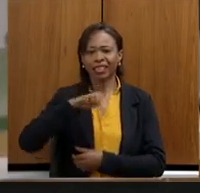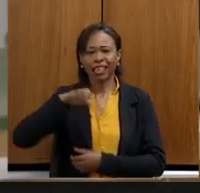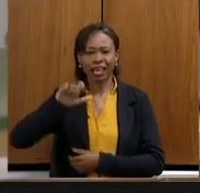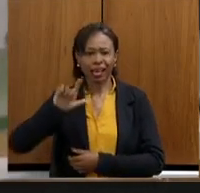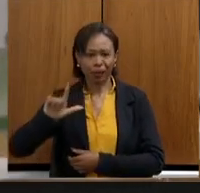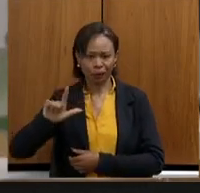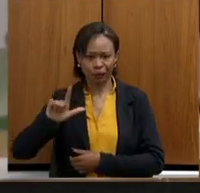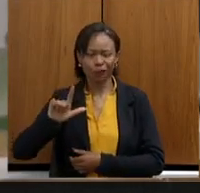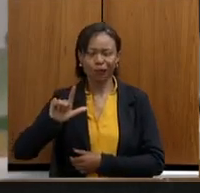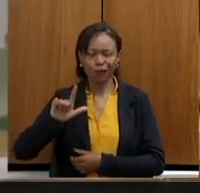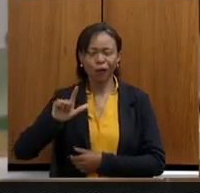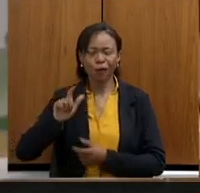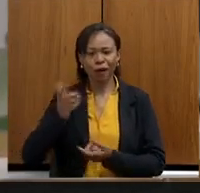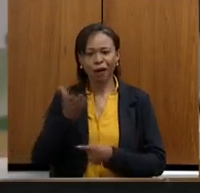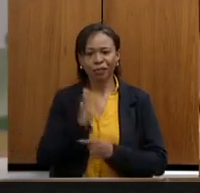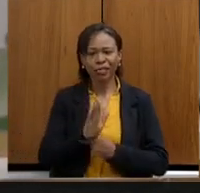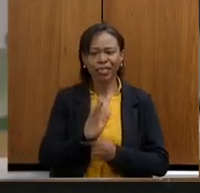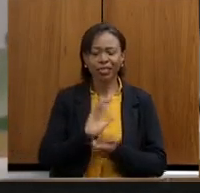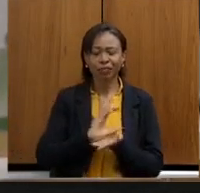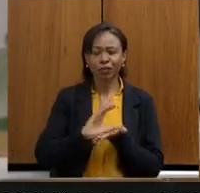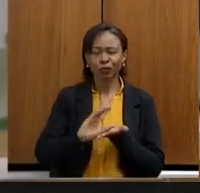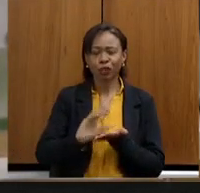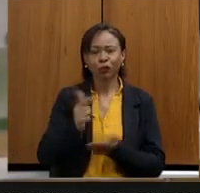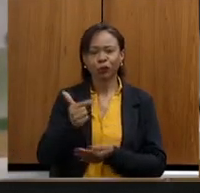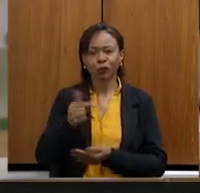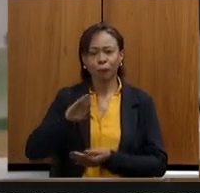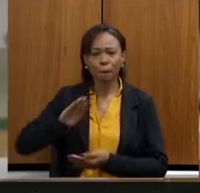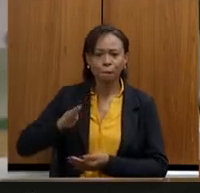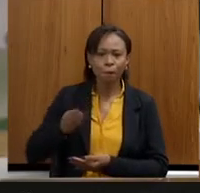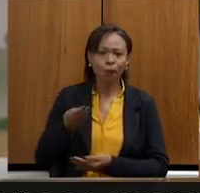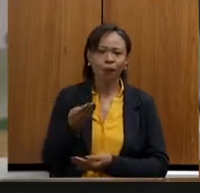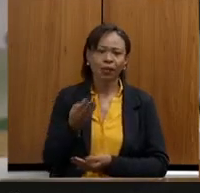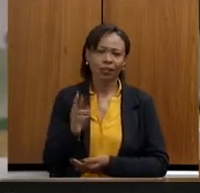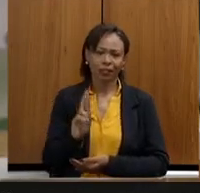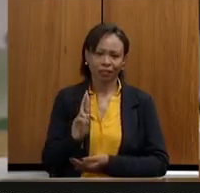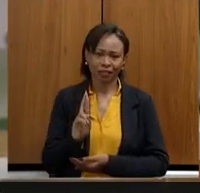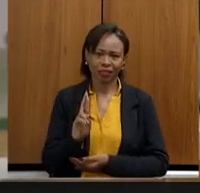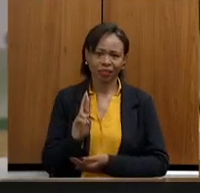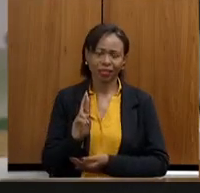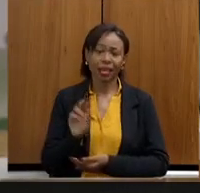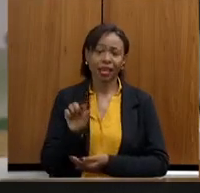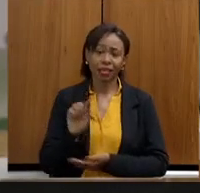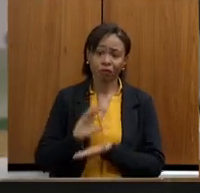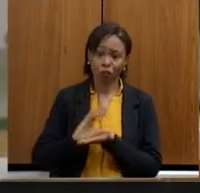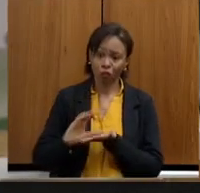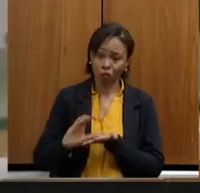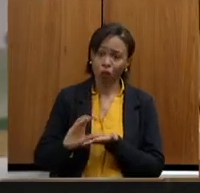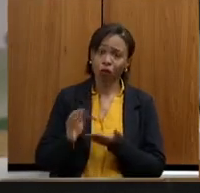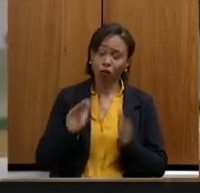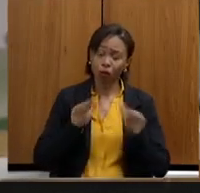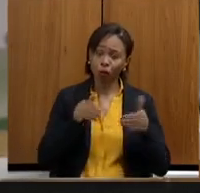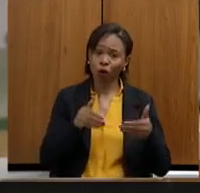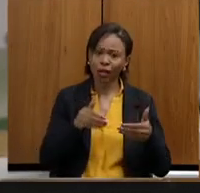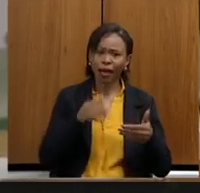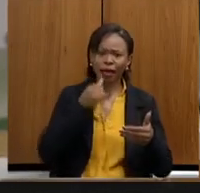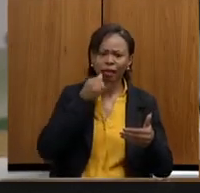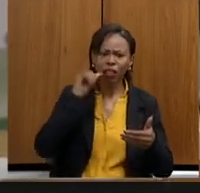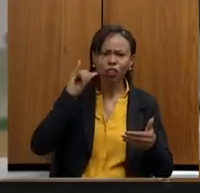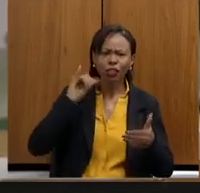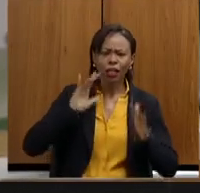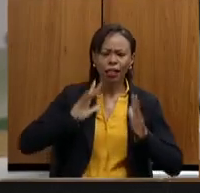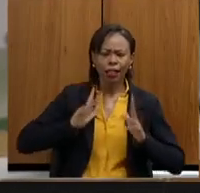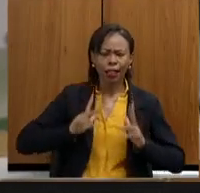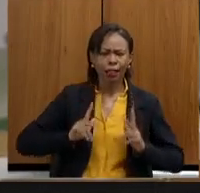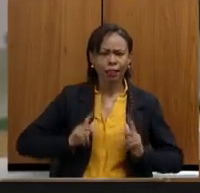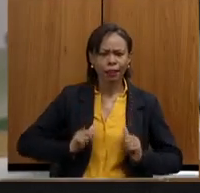investimento de 12 bilhões de reais. que envolve energia limpa, envolve desenvolvimento,